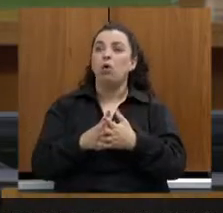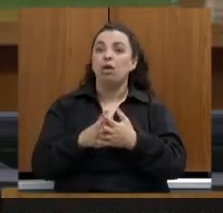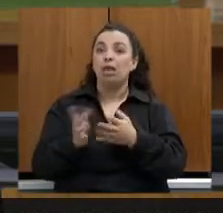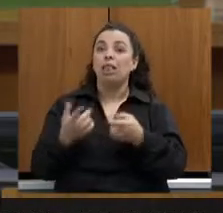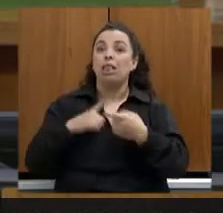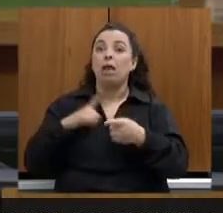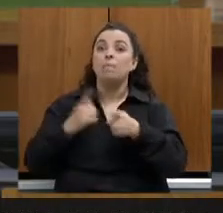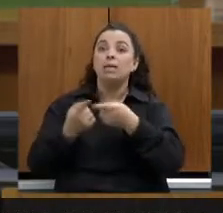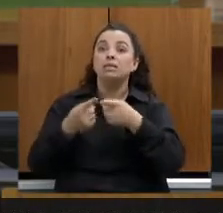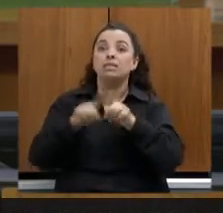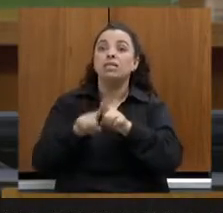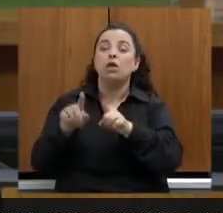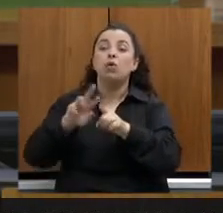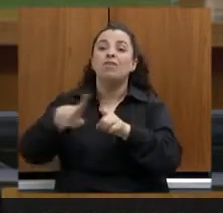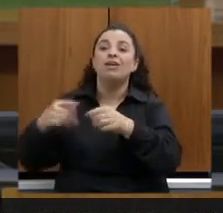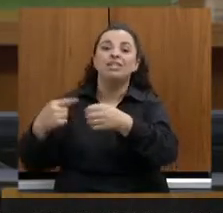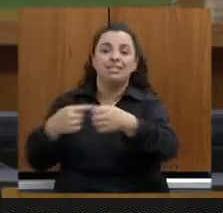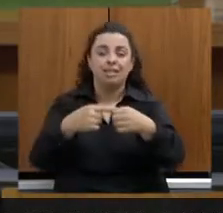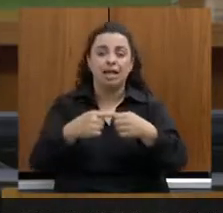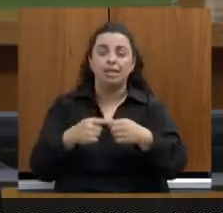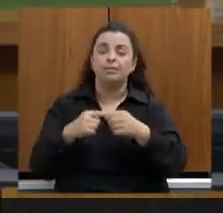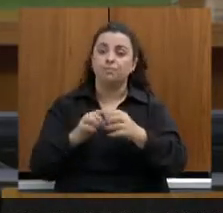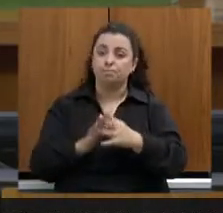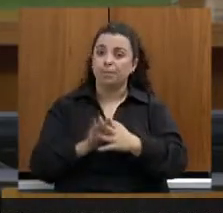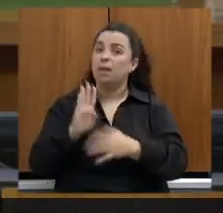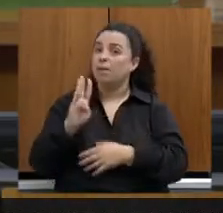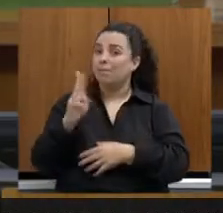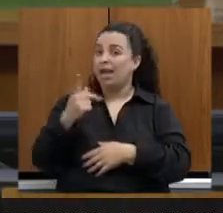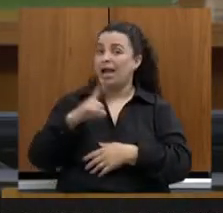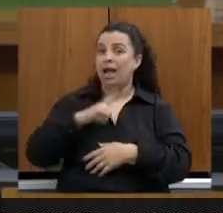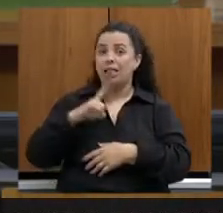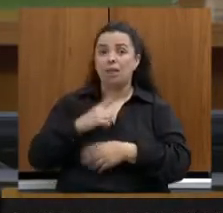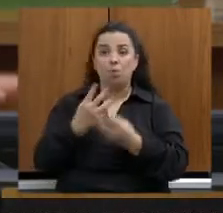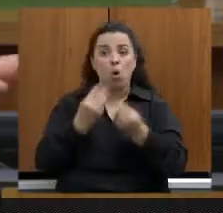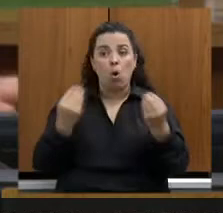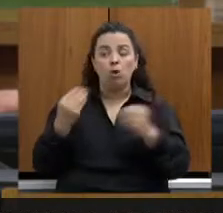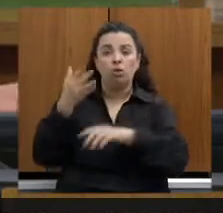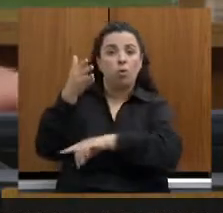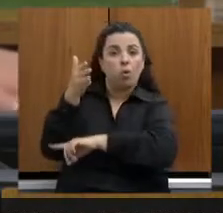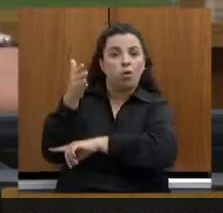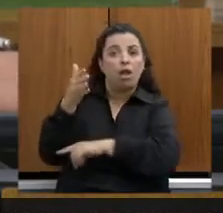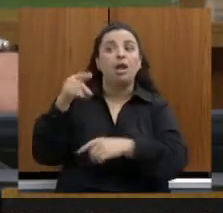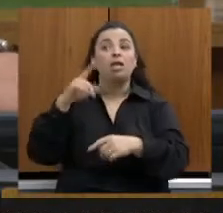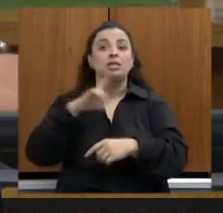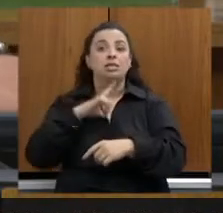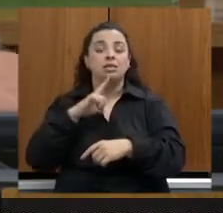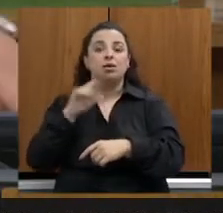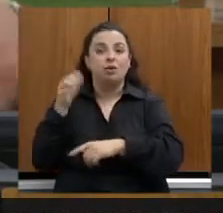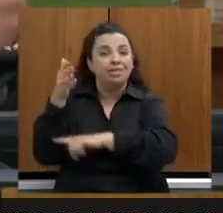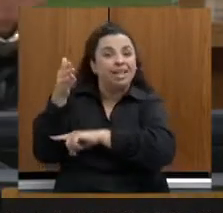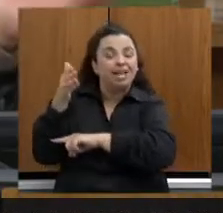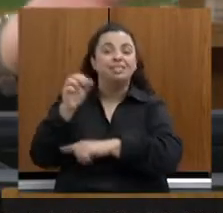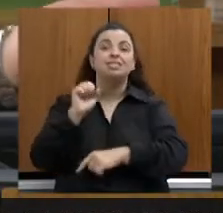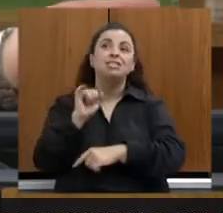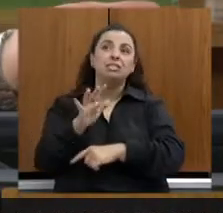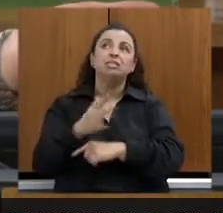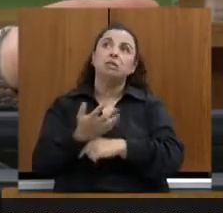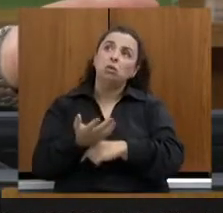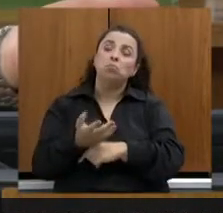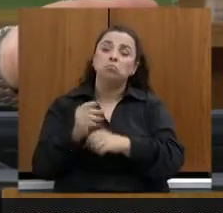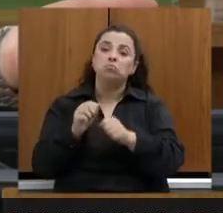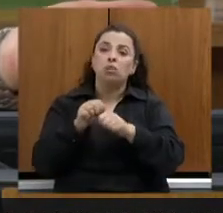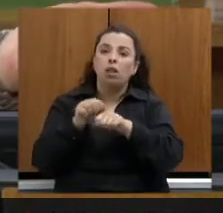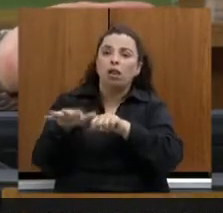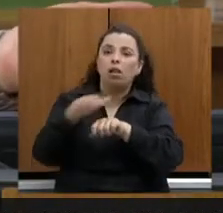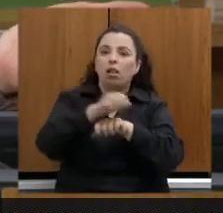Horizonte tem o maior número de hotéis de Minas Gerais. Belo Horizonte se transformar-se no hub de distribuição para a região metropolitana, inclusive para cidades